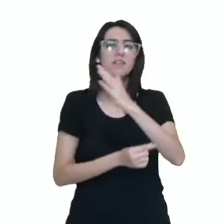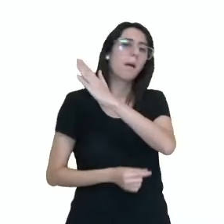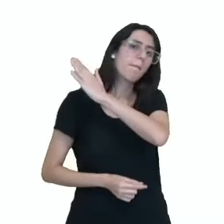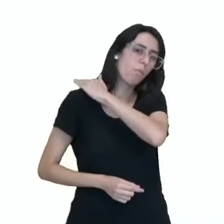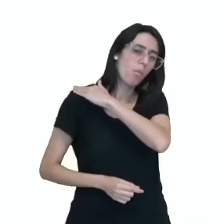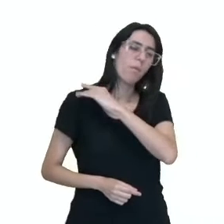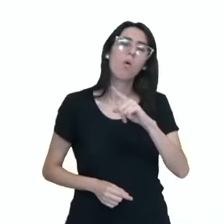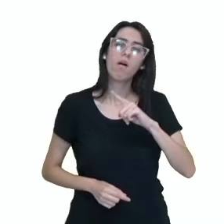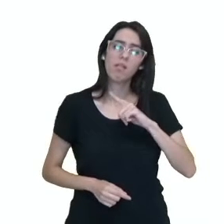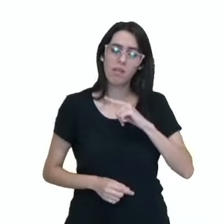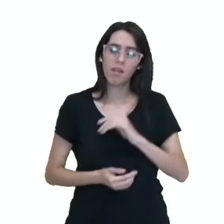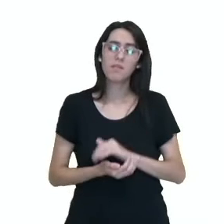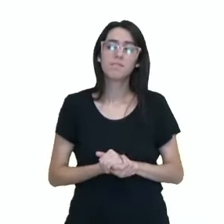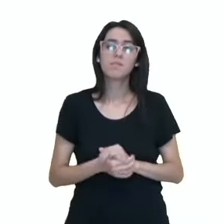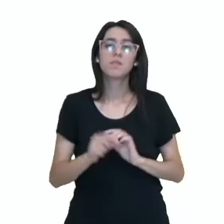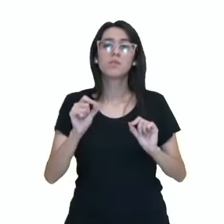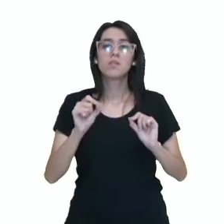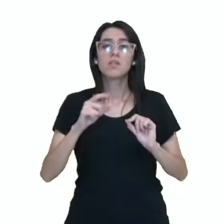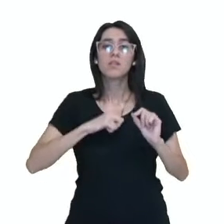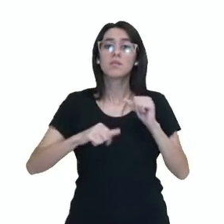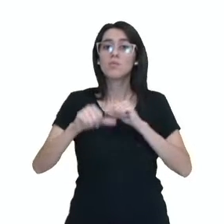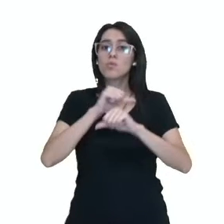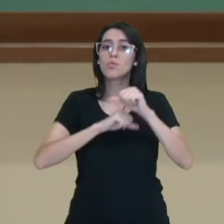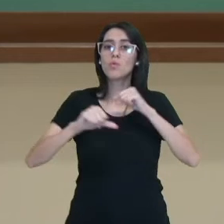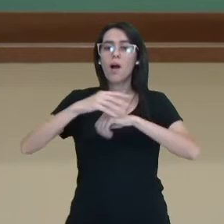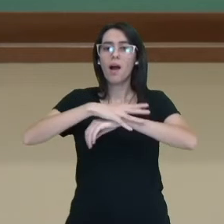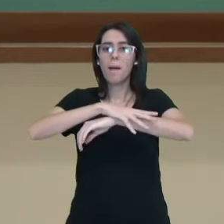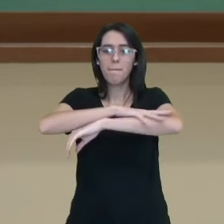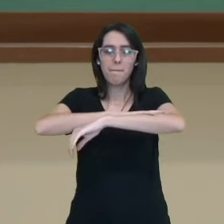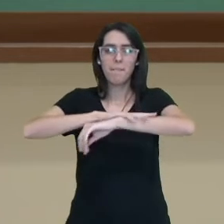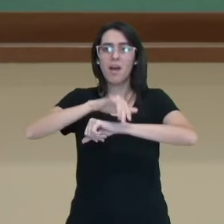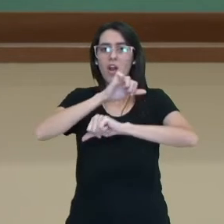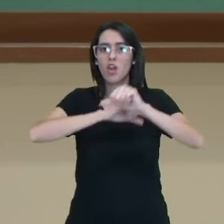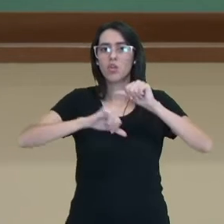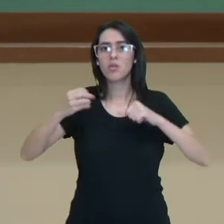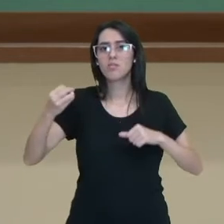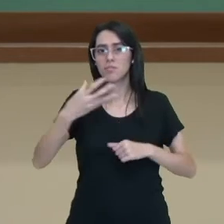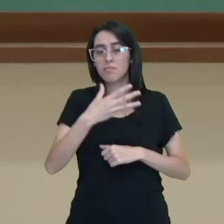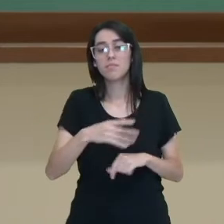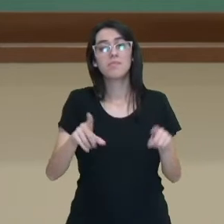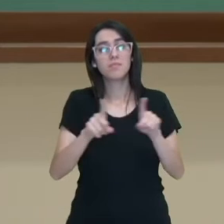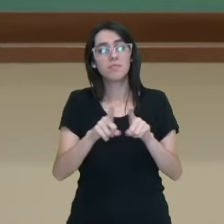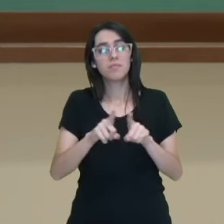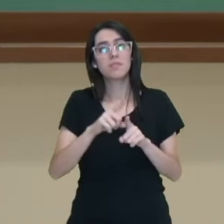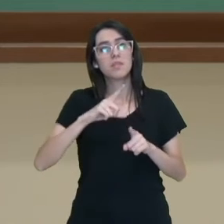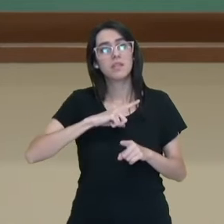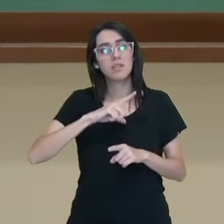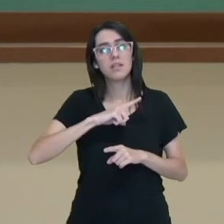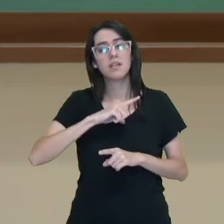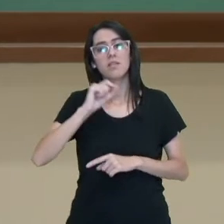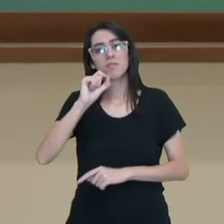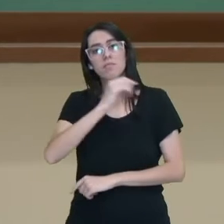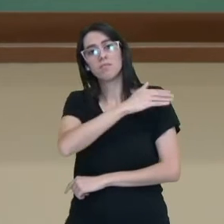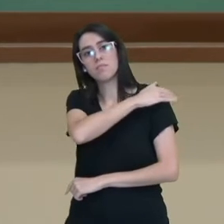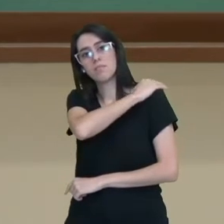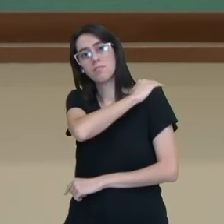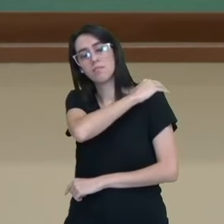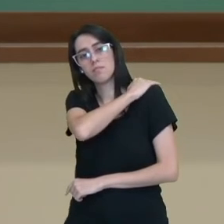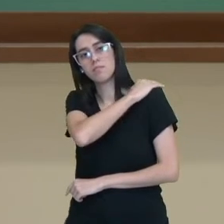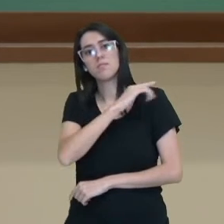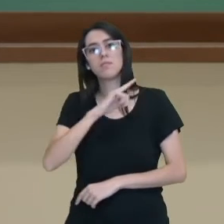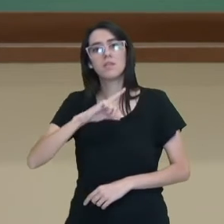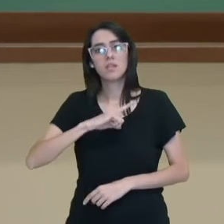Aí que dizem que é aquela troca da pele, né, quando eles estão crescendo, além da carapaça e do plastrão, como no caso dos